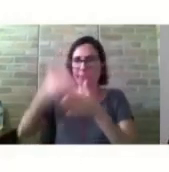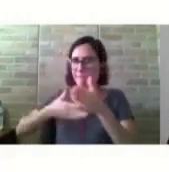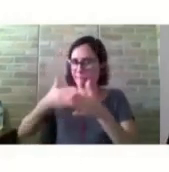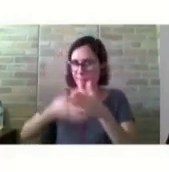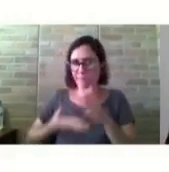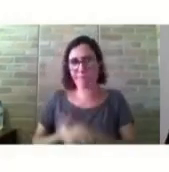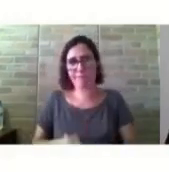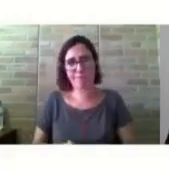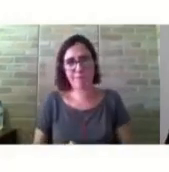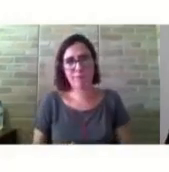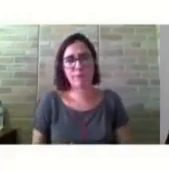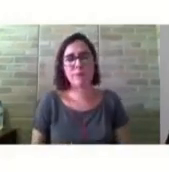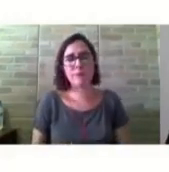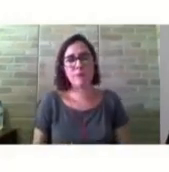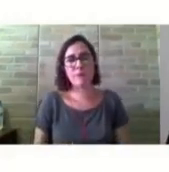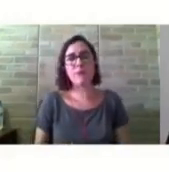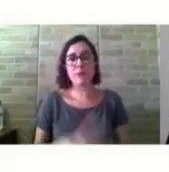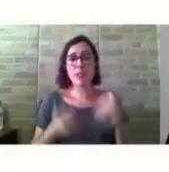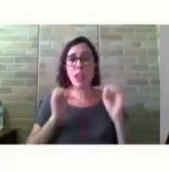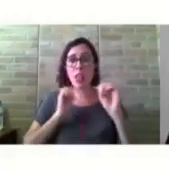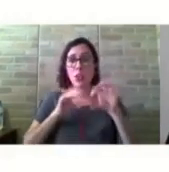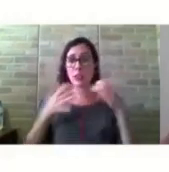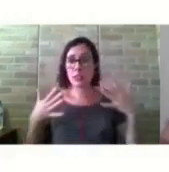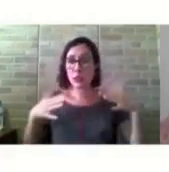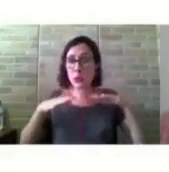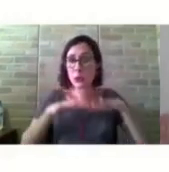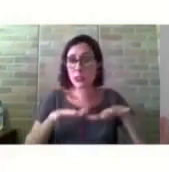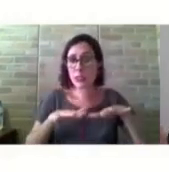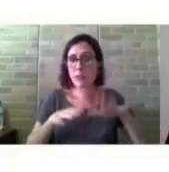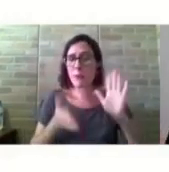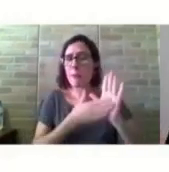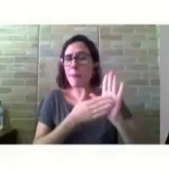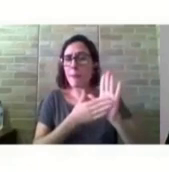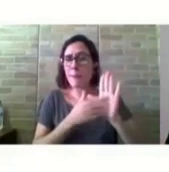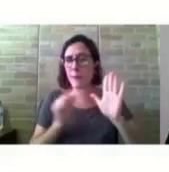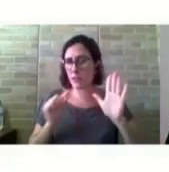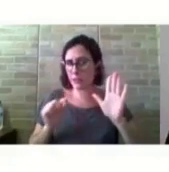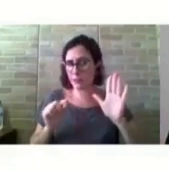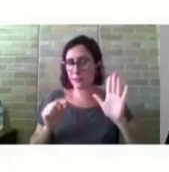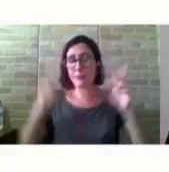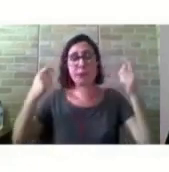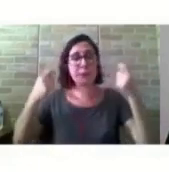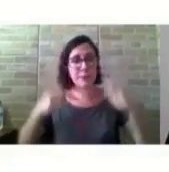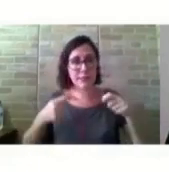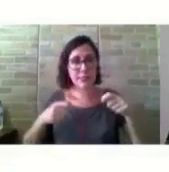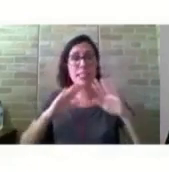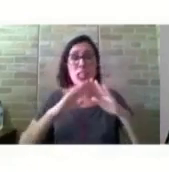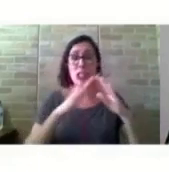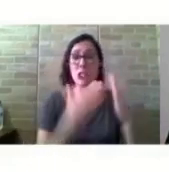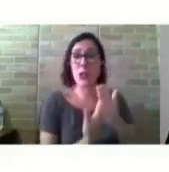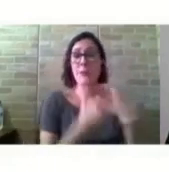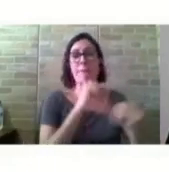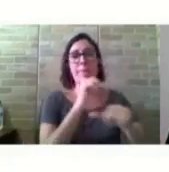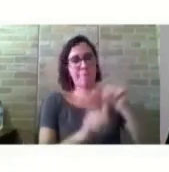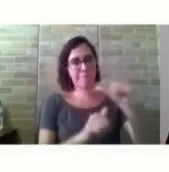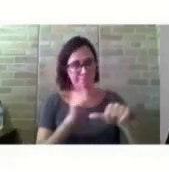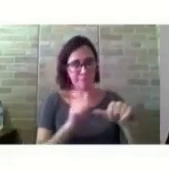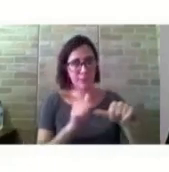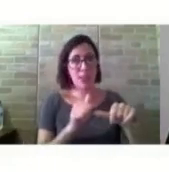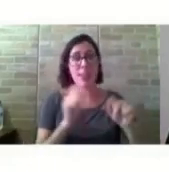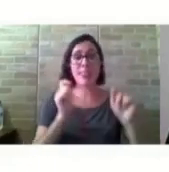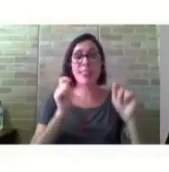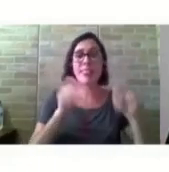A educação inclusiva, ela propõe uma modificação escolar, de forma que atenda a todos os